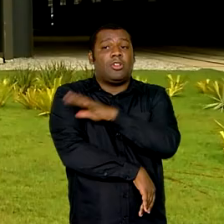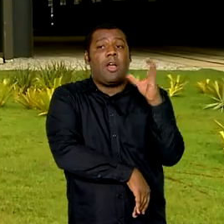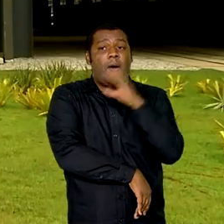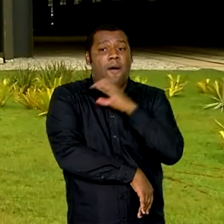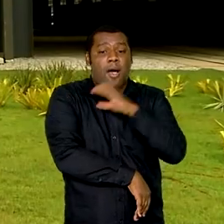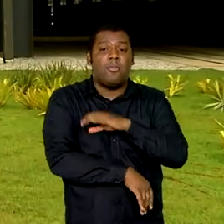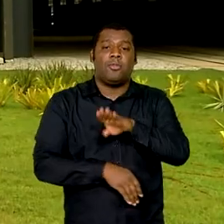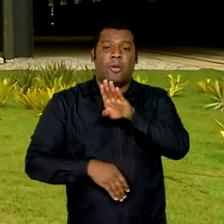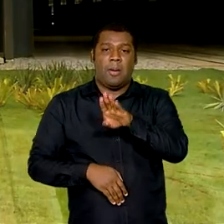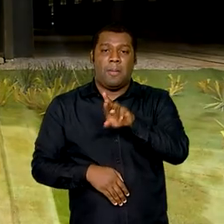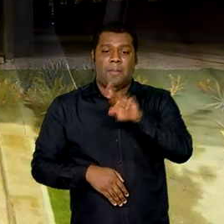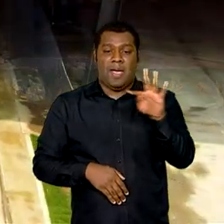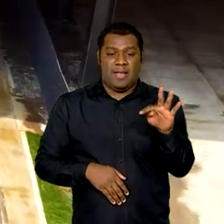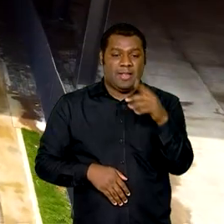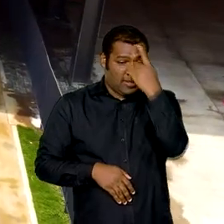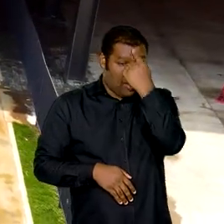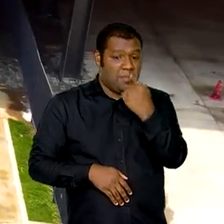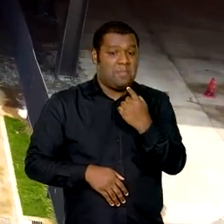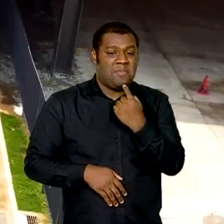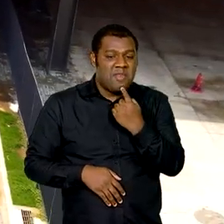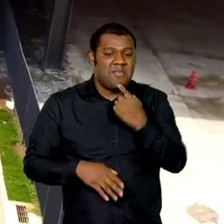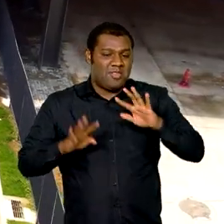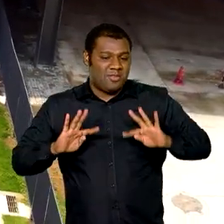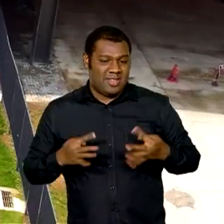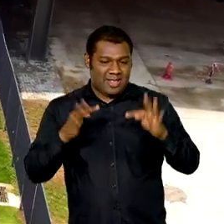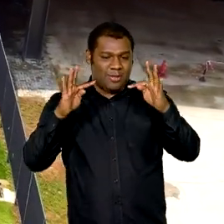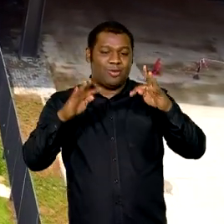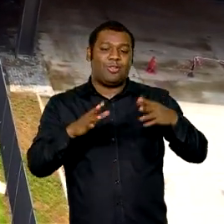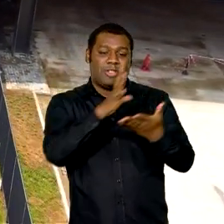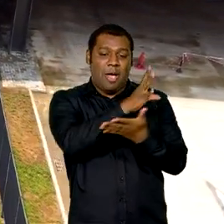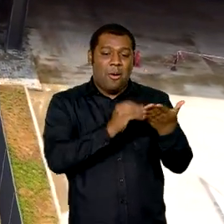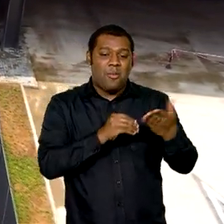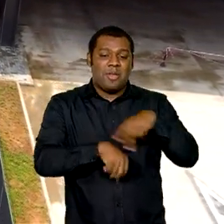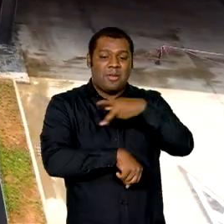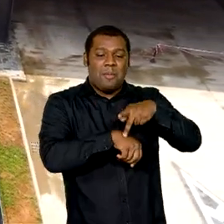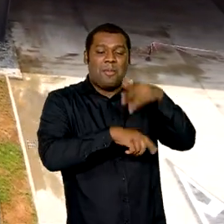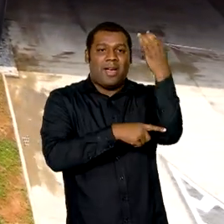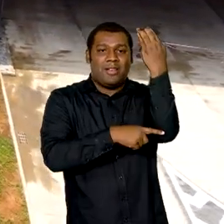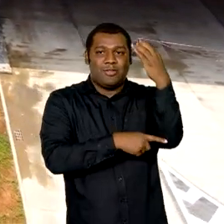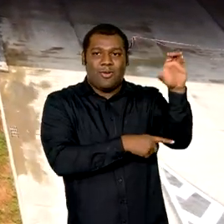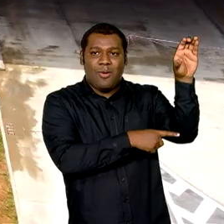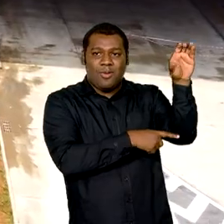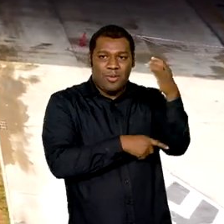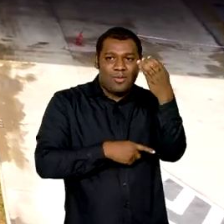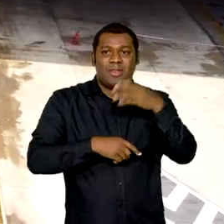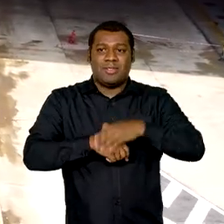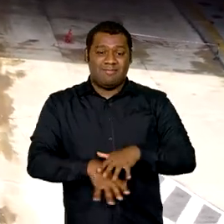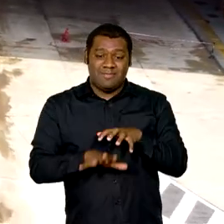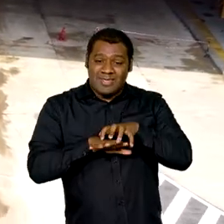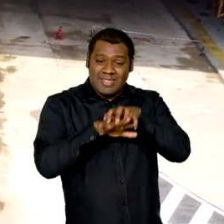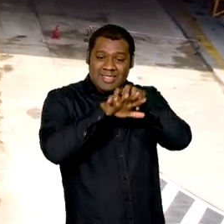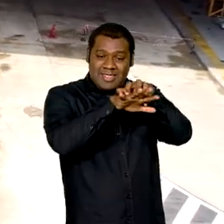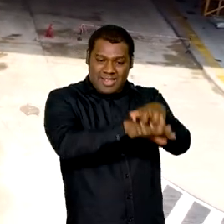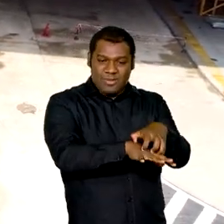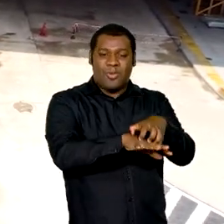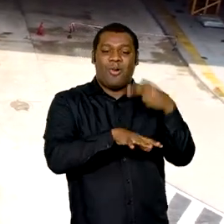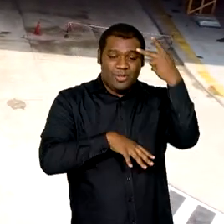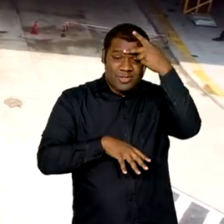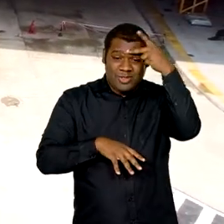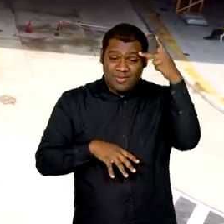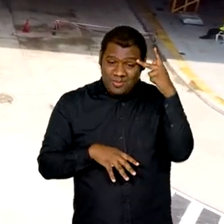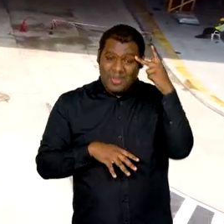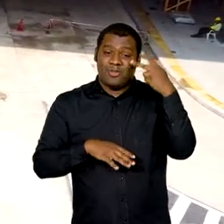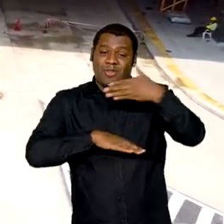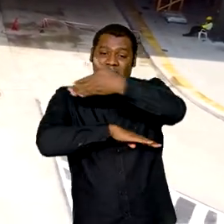inspirado no modal Transmilênio da Colômbia, vai trazer os passageiros que embarcam nas estações ao longo da